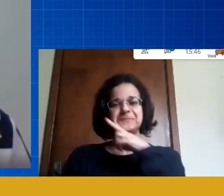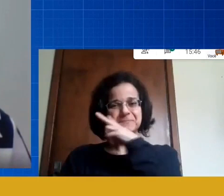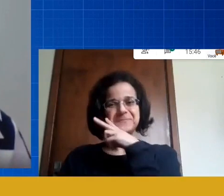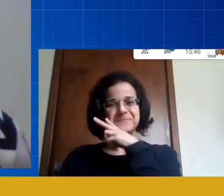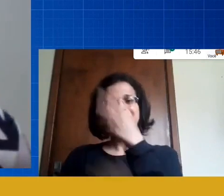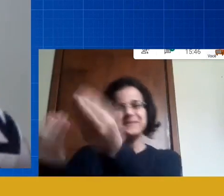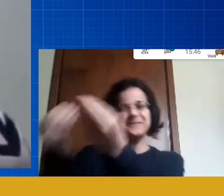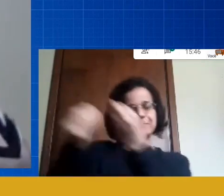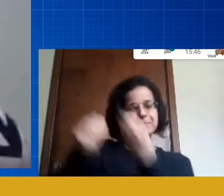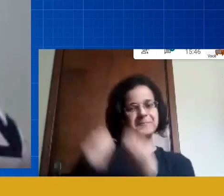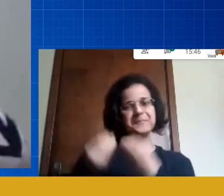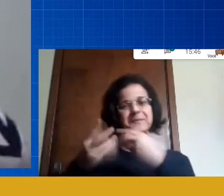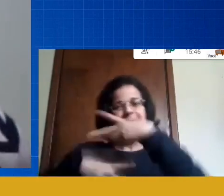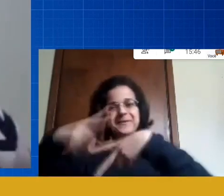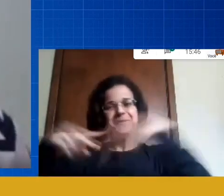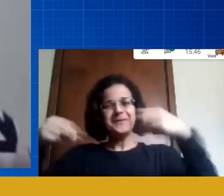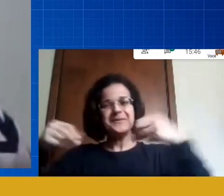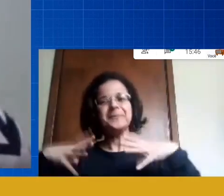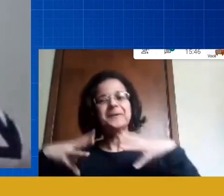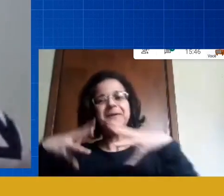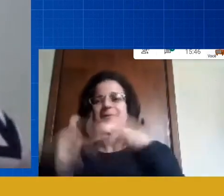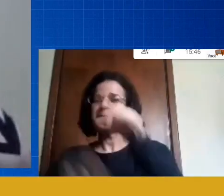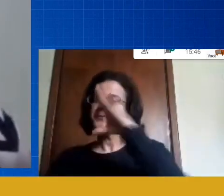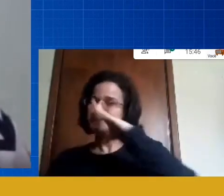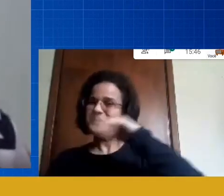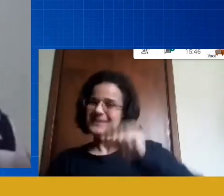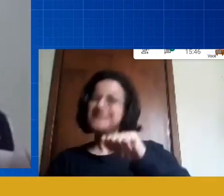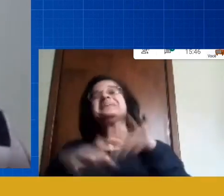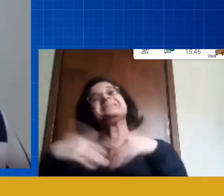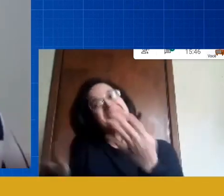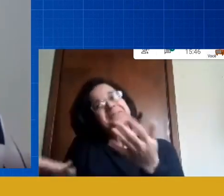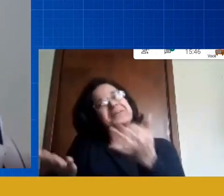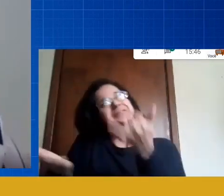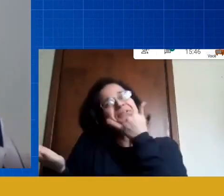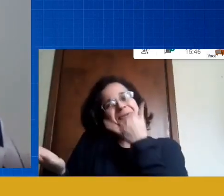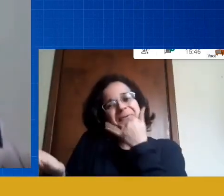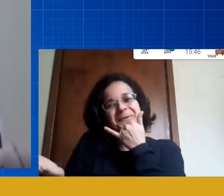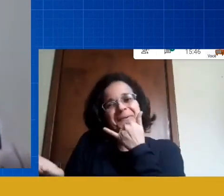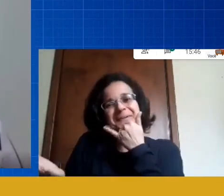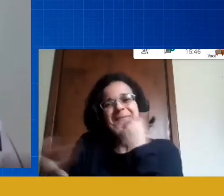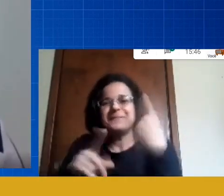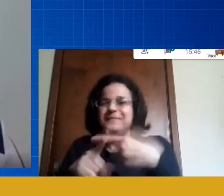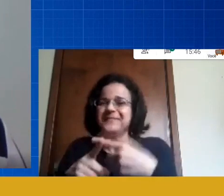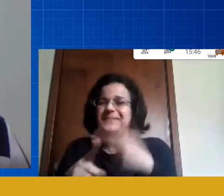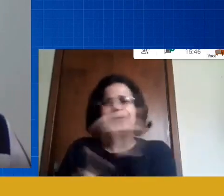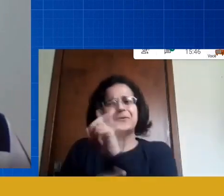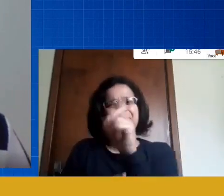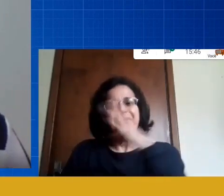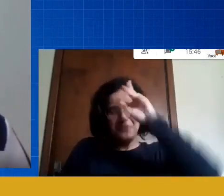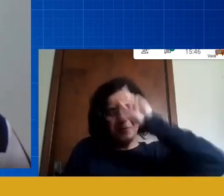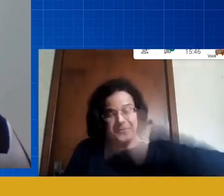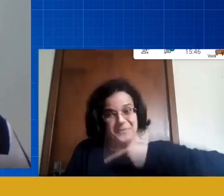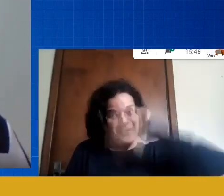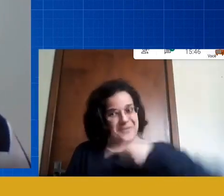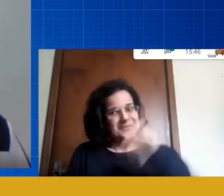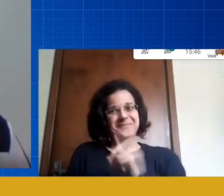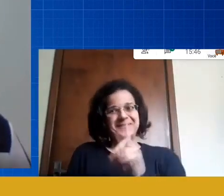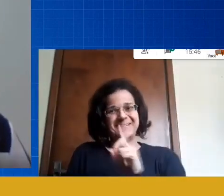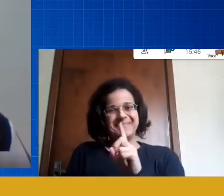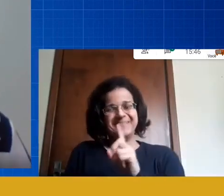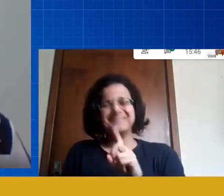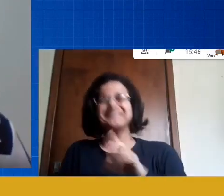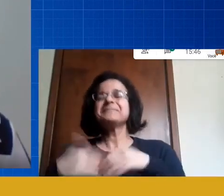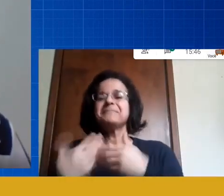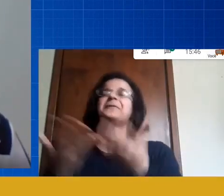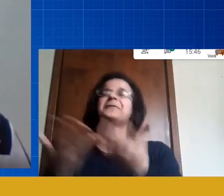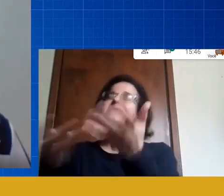rede de Araucária e para todo mundo que está ouvindo professor sinto muito sinto muito porque não vai ficar só aqui comigo não então assim ele quer